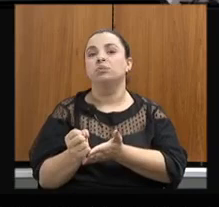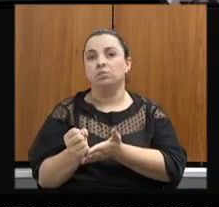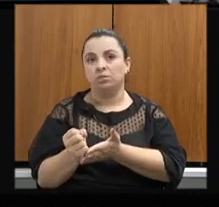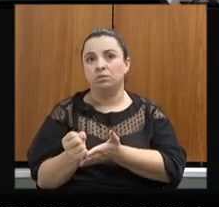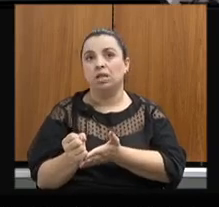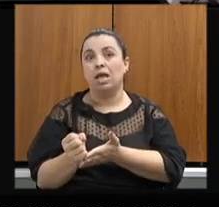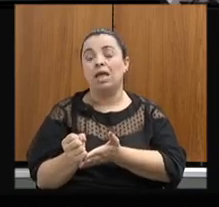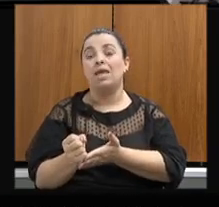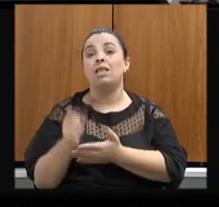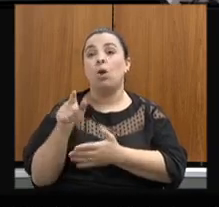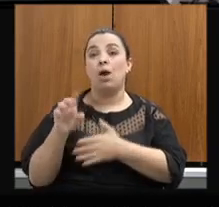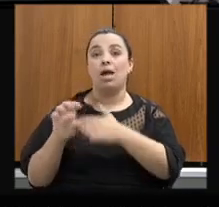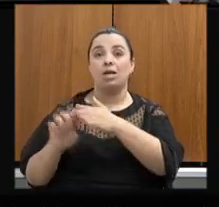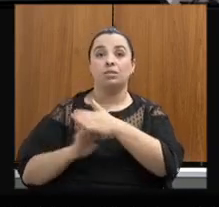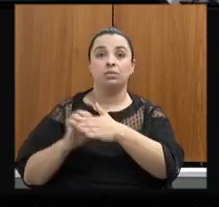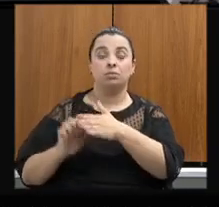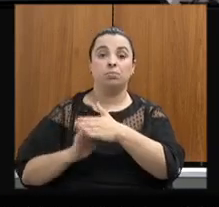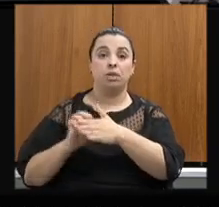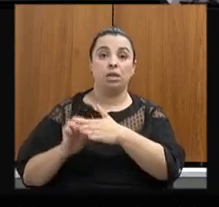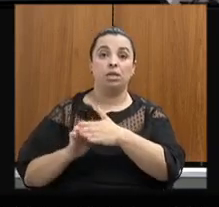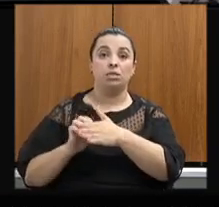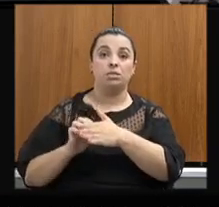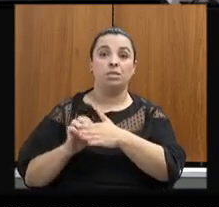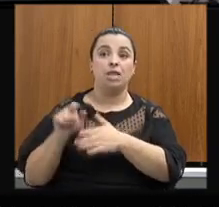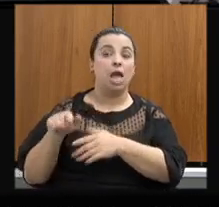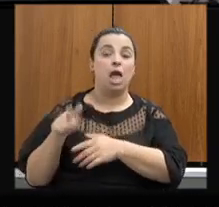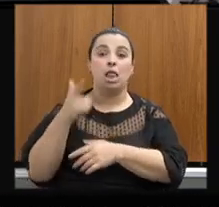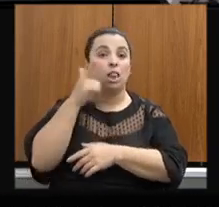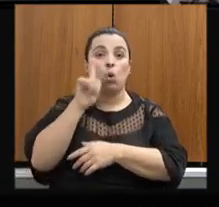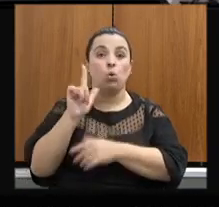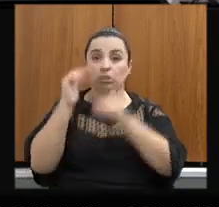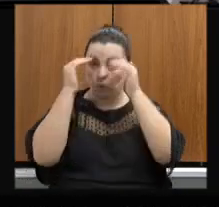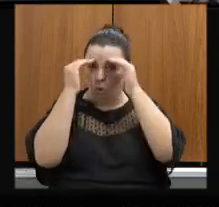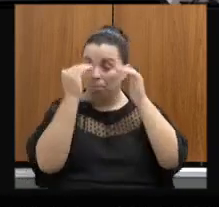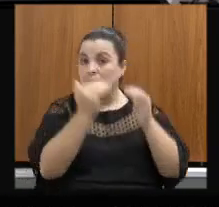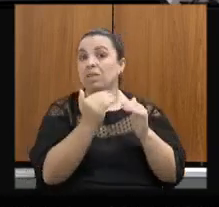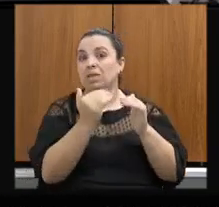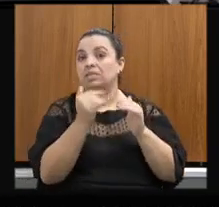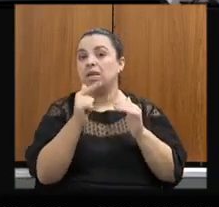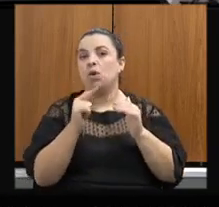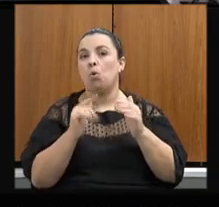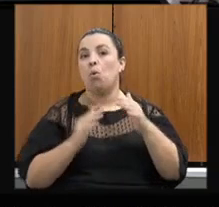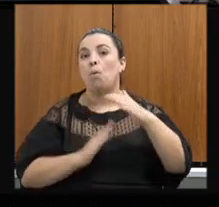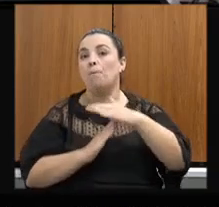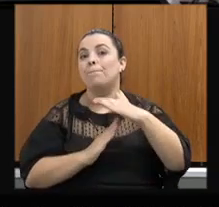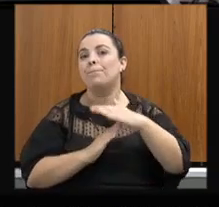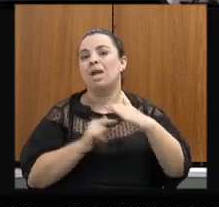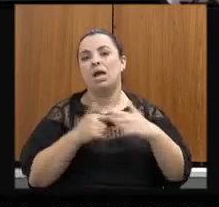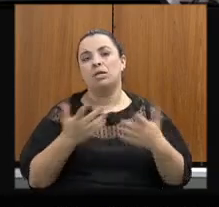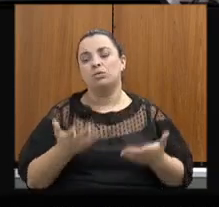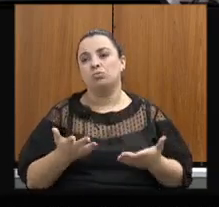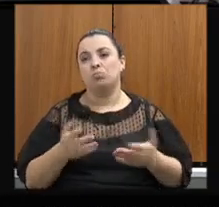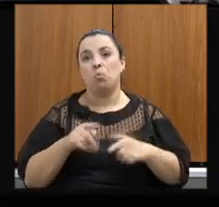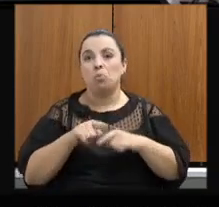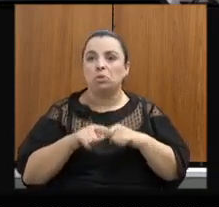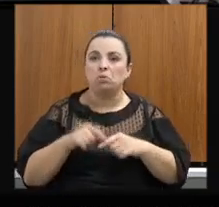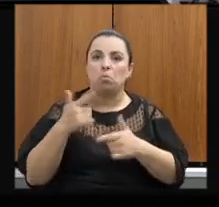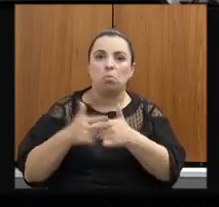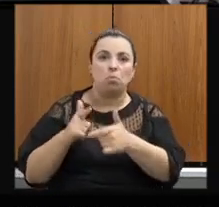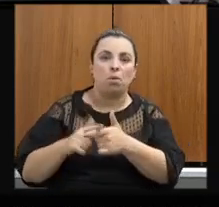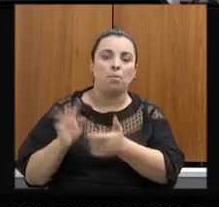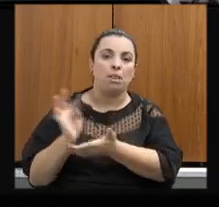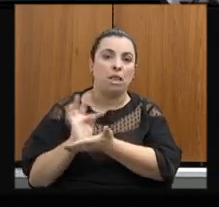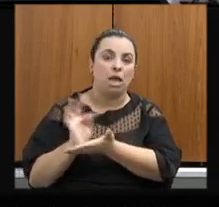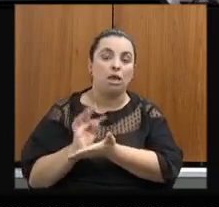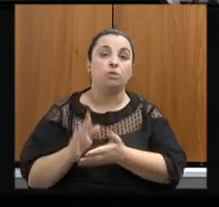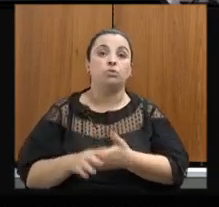As empresas, algumas empresas não conseguiram cumprir esse prazo por questões técnicas. Houve um trabalho com o